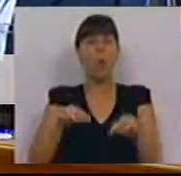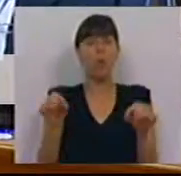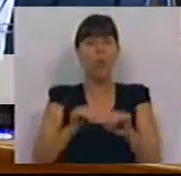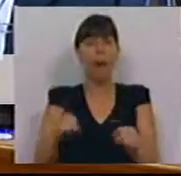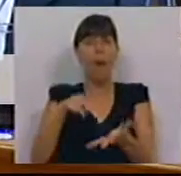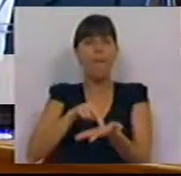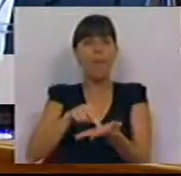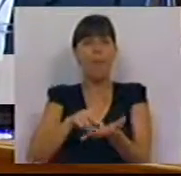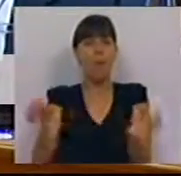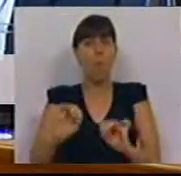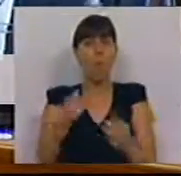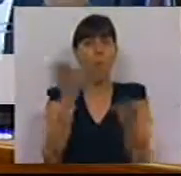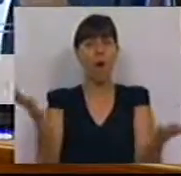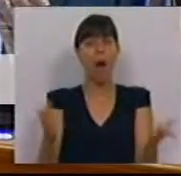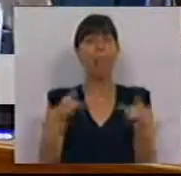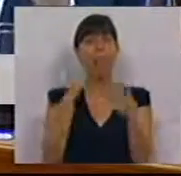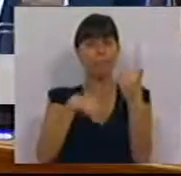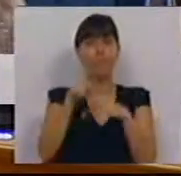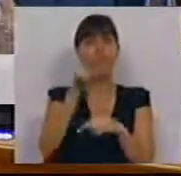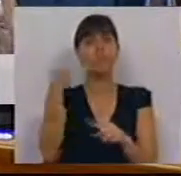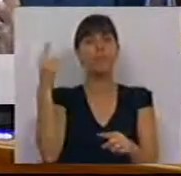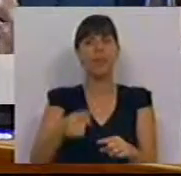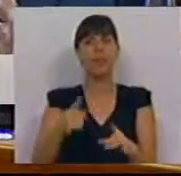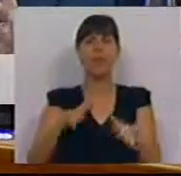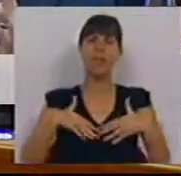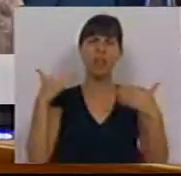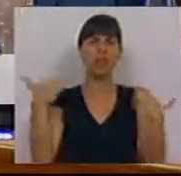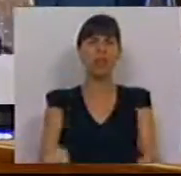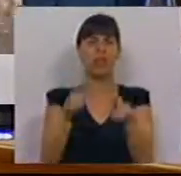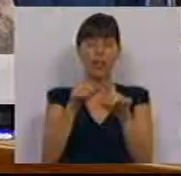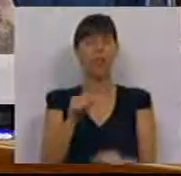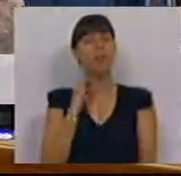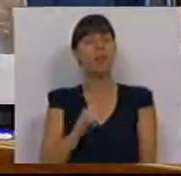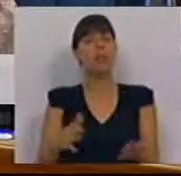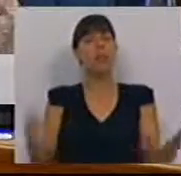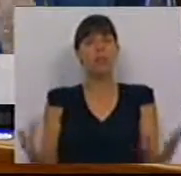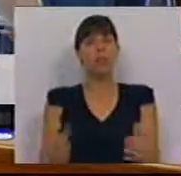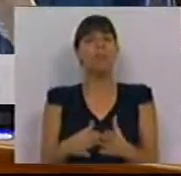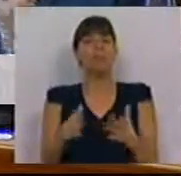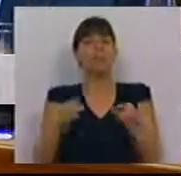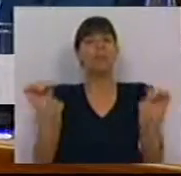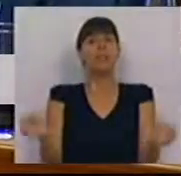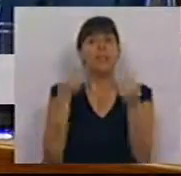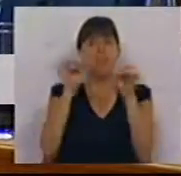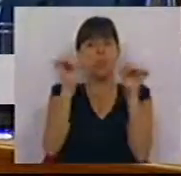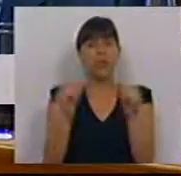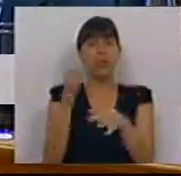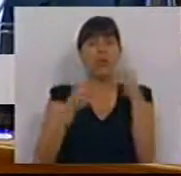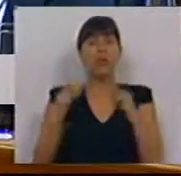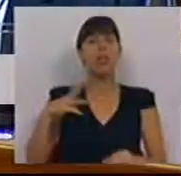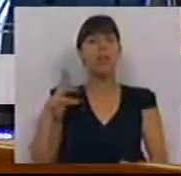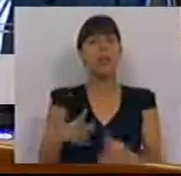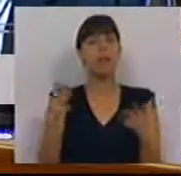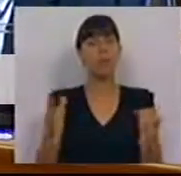por baixo dos pés Sra. Ministra da Justiça V. Exª deve demitir-se e permitir que se salve o sistema de justiça em